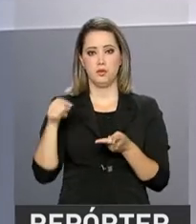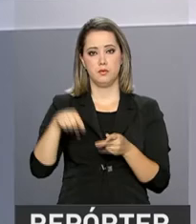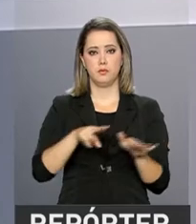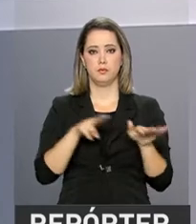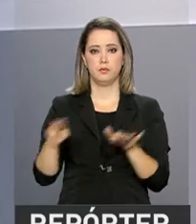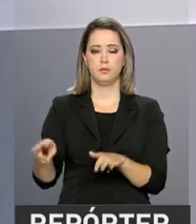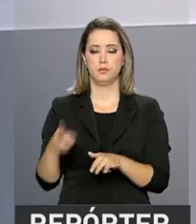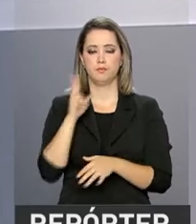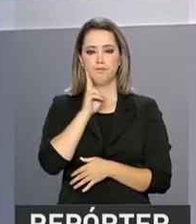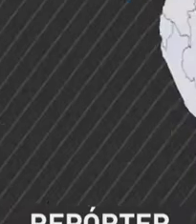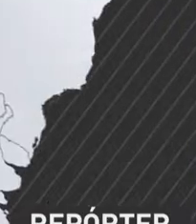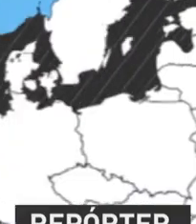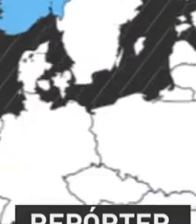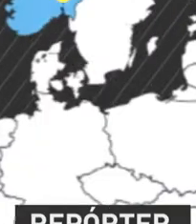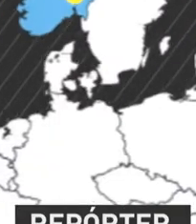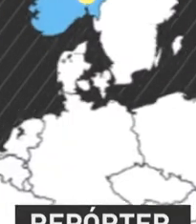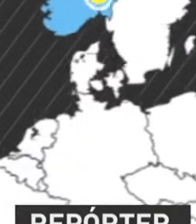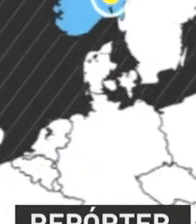de Paulo La Sálvia.